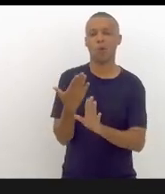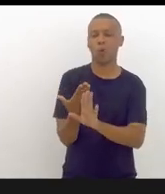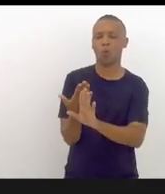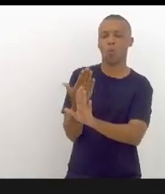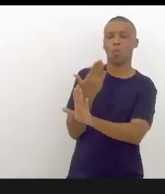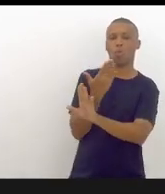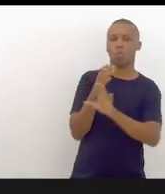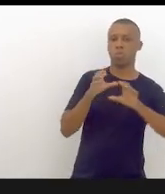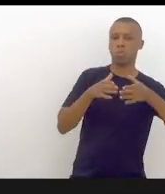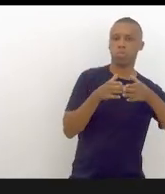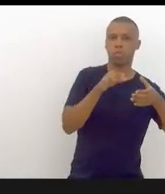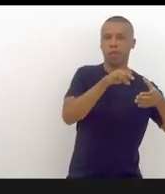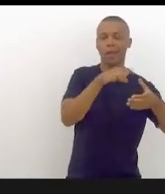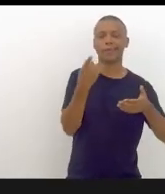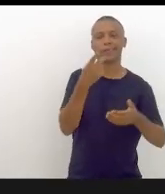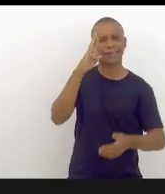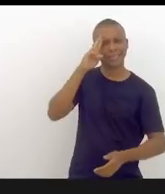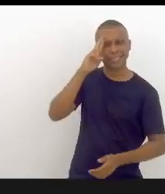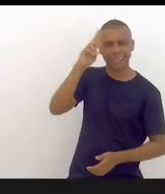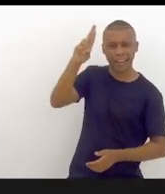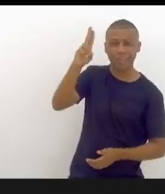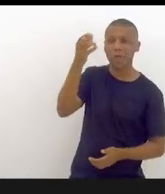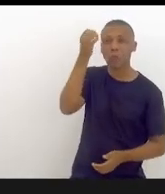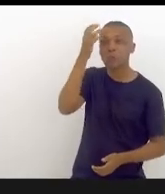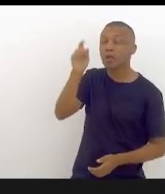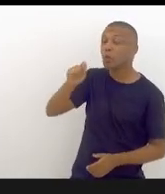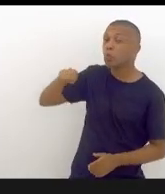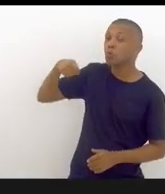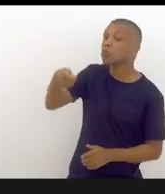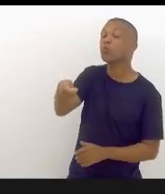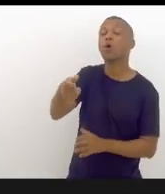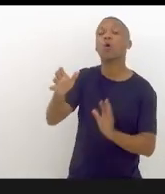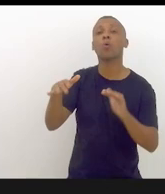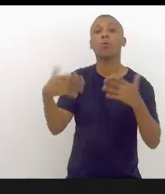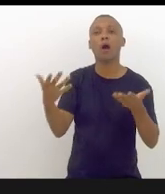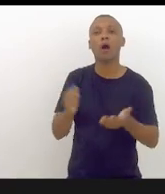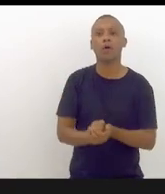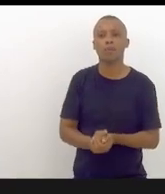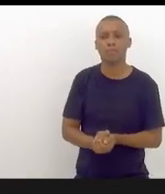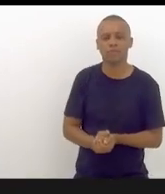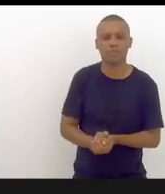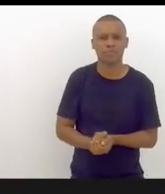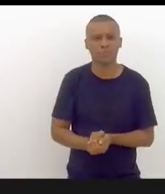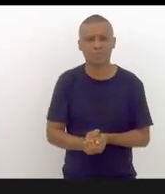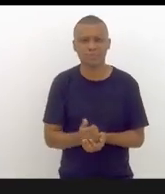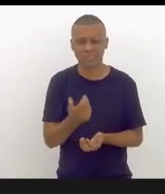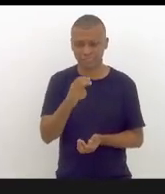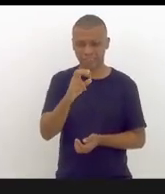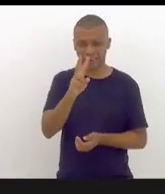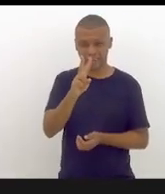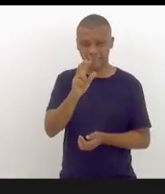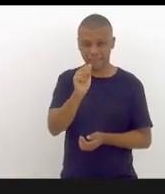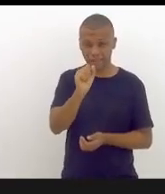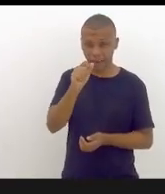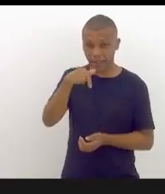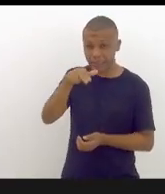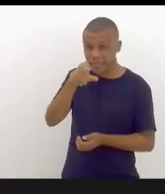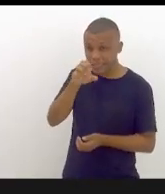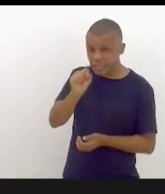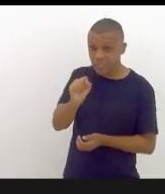superintendente, não sei o nome que se dá, Valdeck, você falou, Vargas, isso é absurdo ter